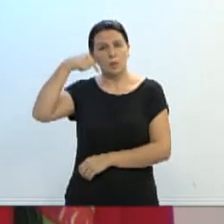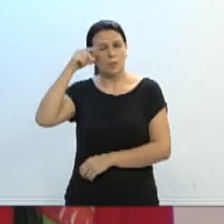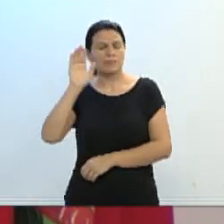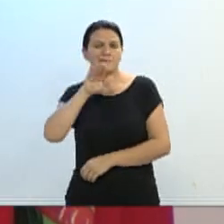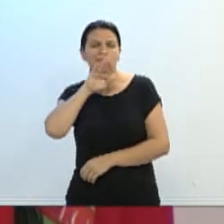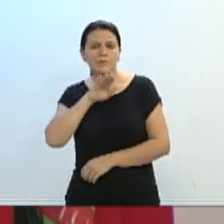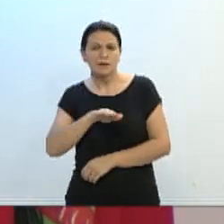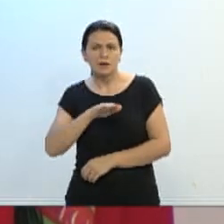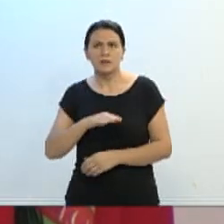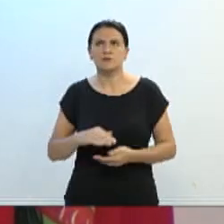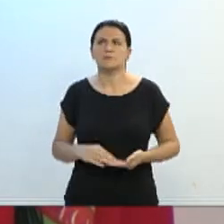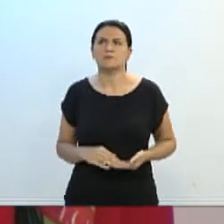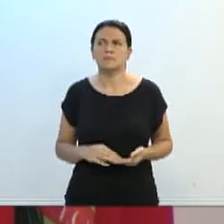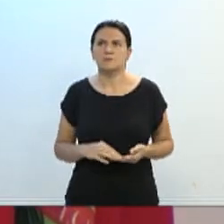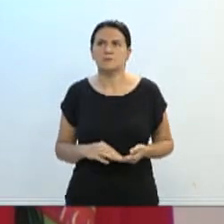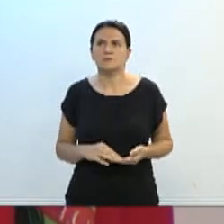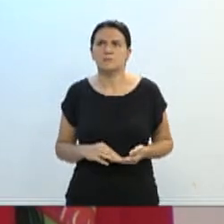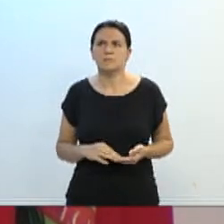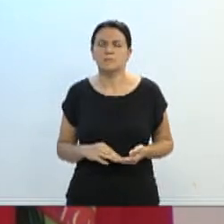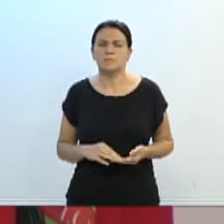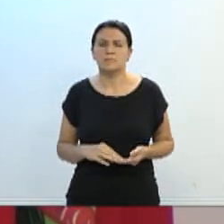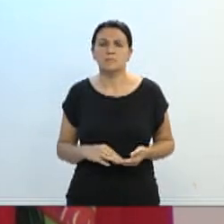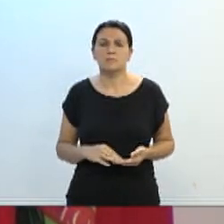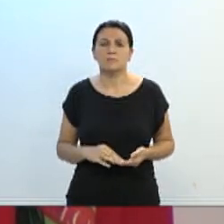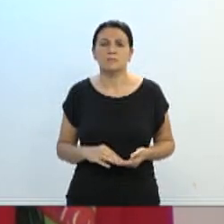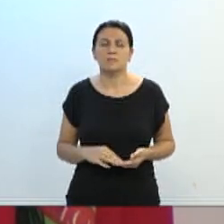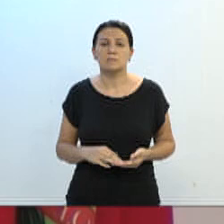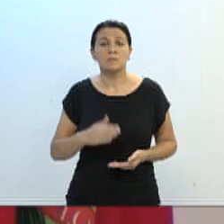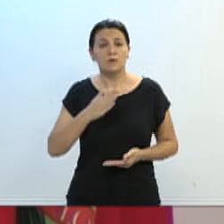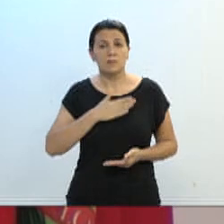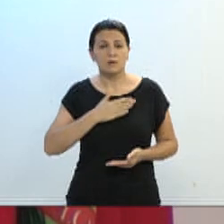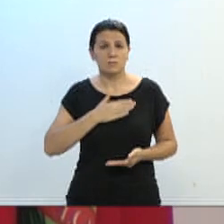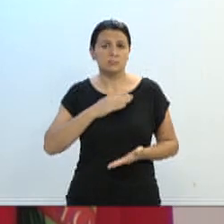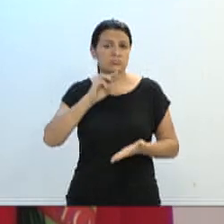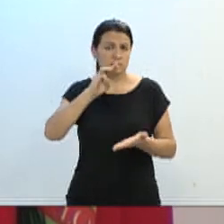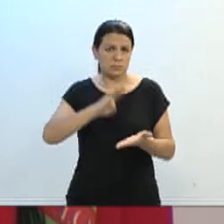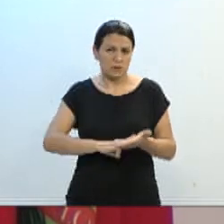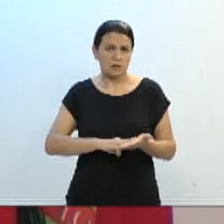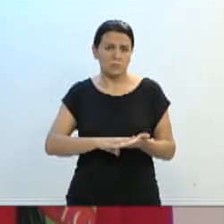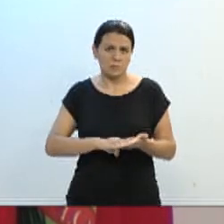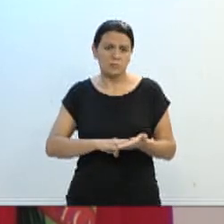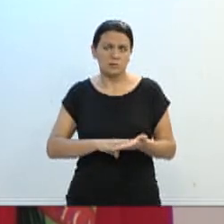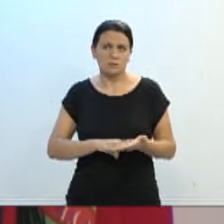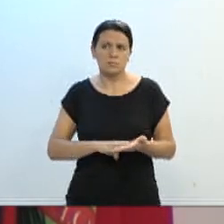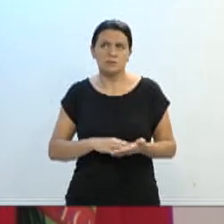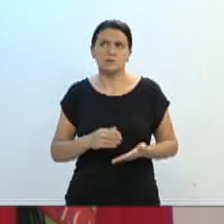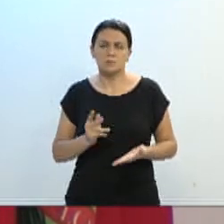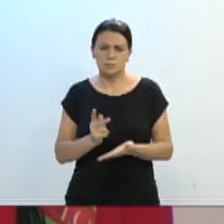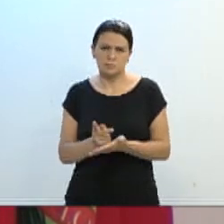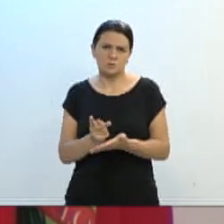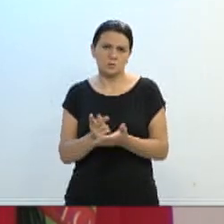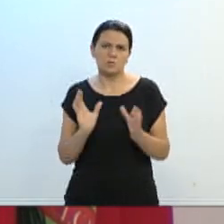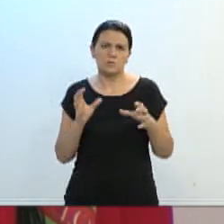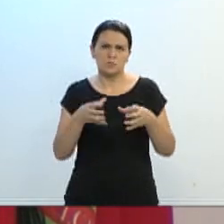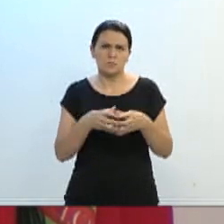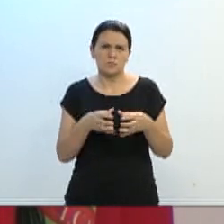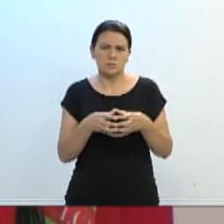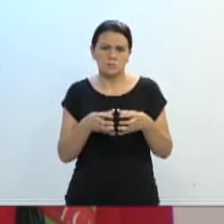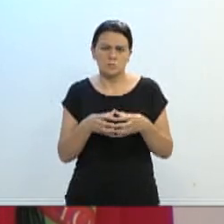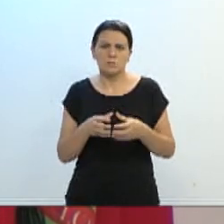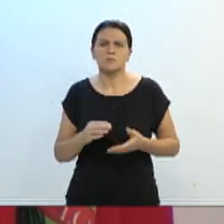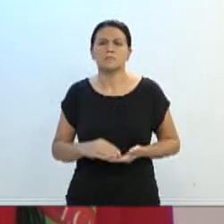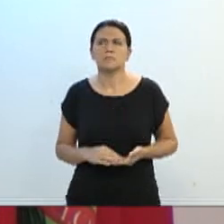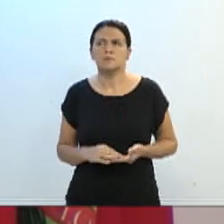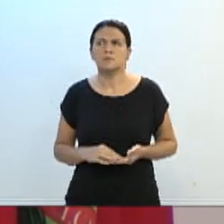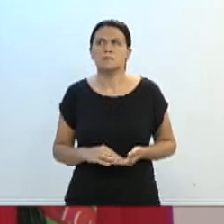na qualidade de relator e membro contínuo dessa comissão parlamentar de inquérito,